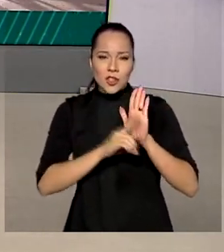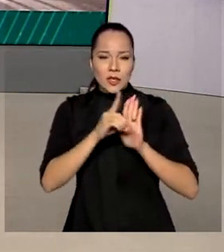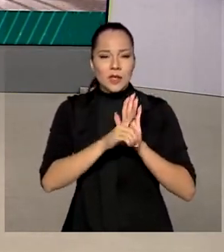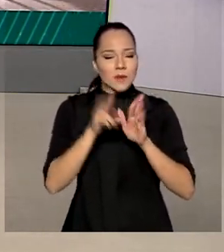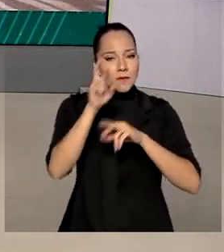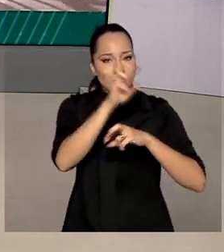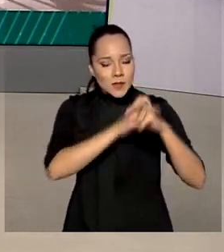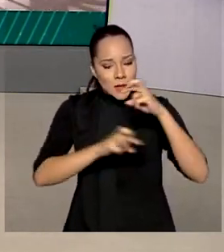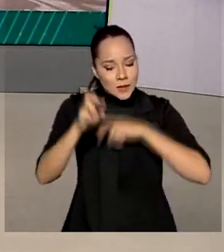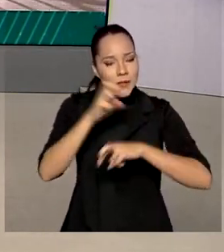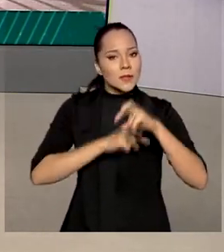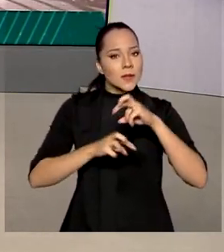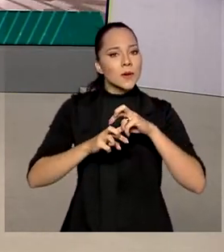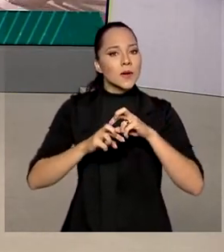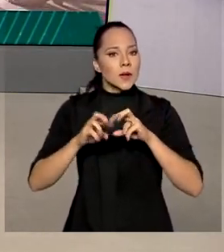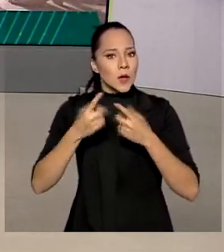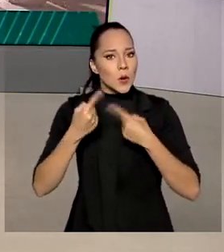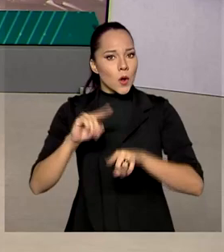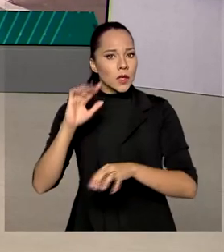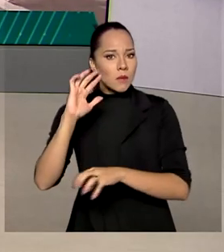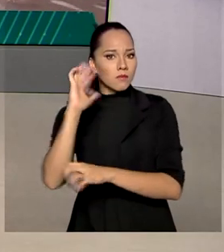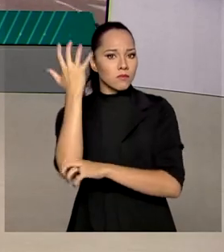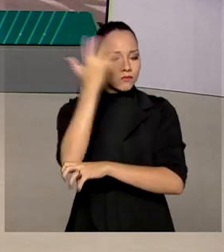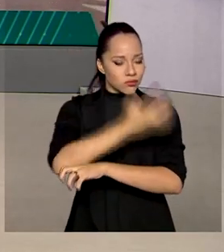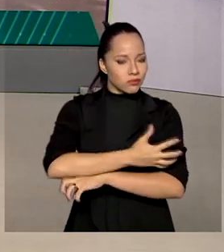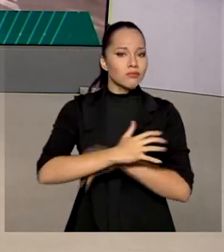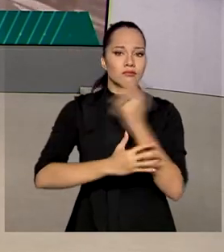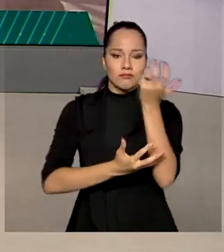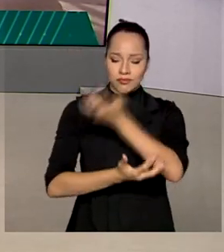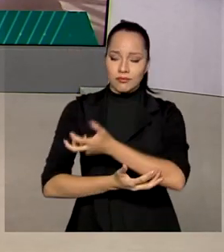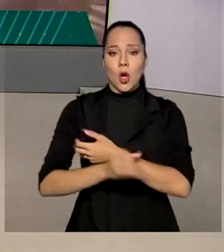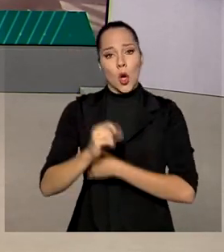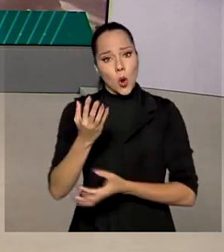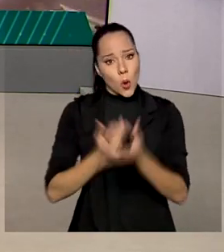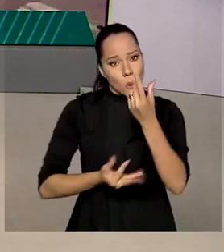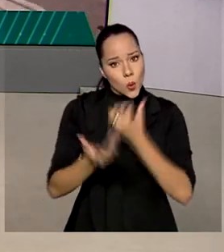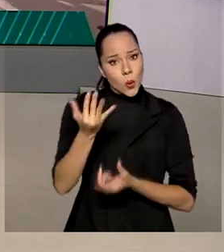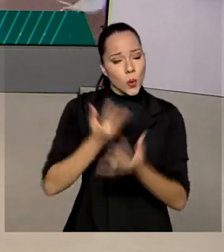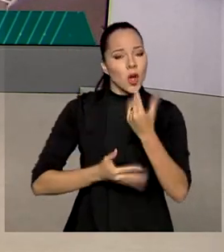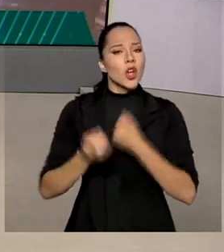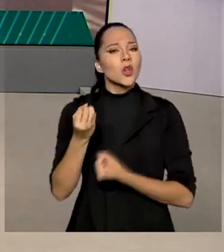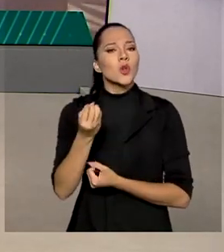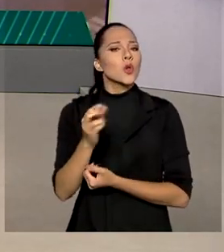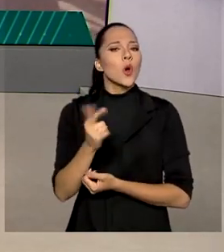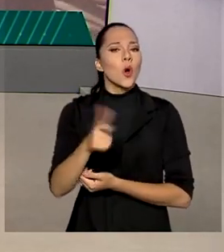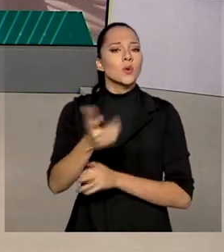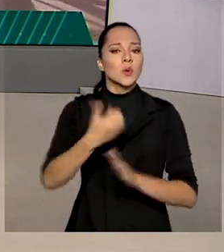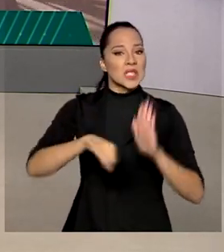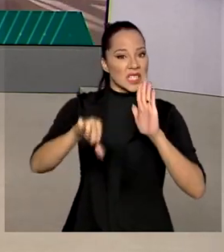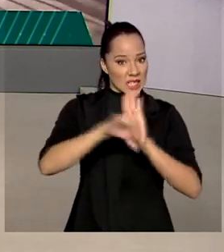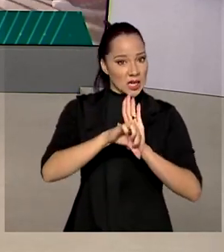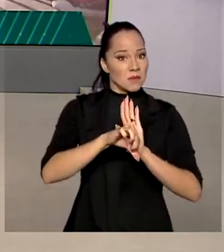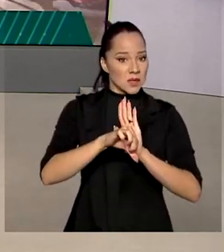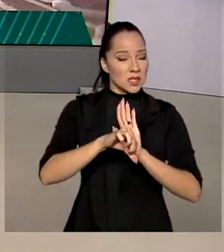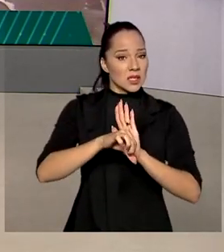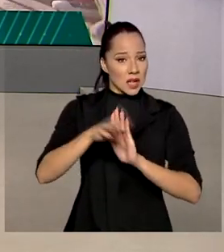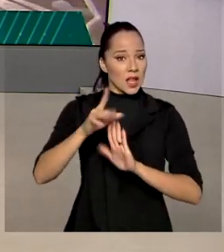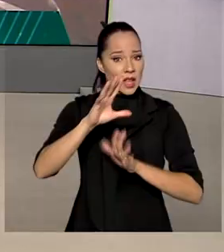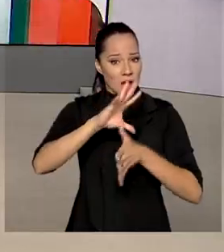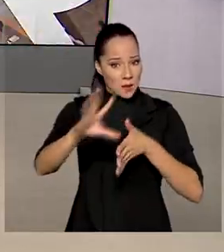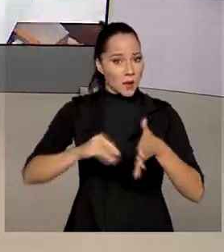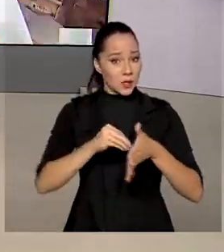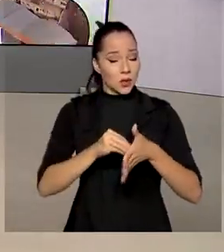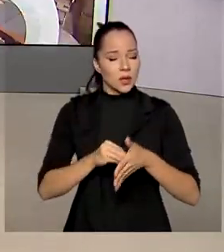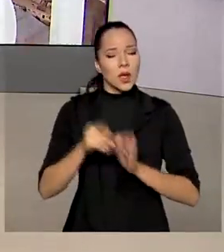e combate ao desmatamento ilegal, queimadas e outros crimes ambientais e fundiários na Amazônia legal. O plano traz ações